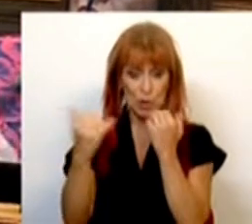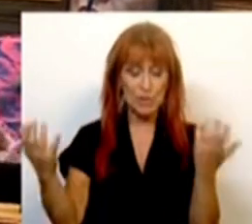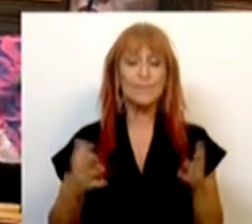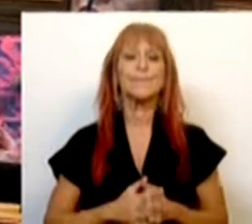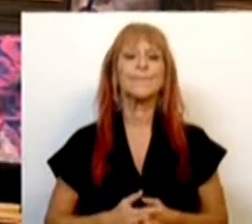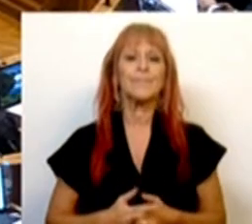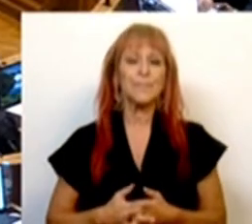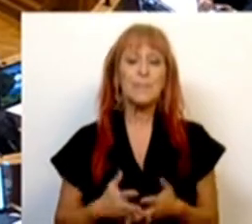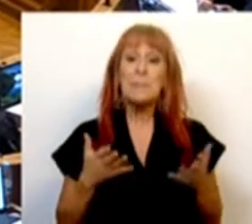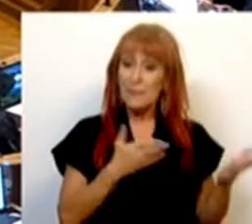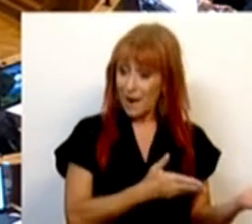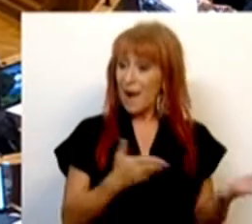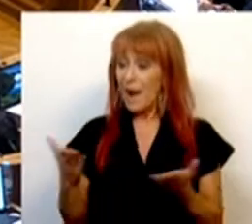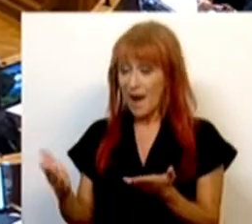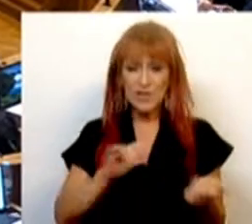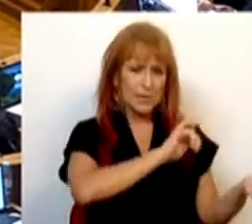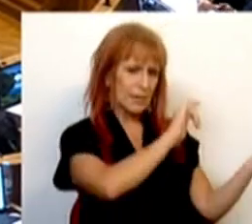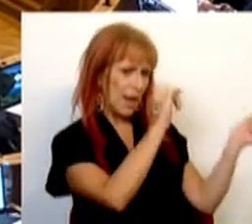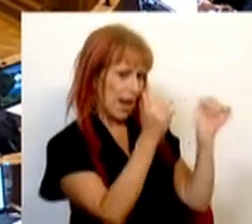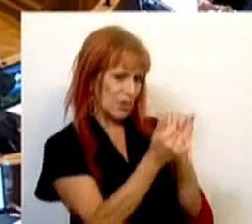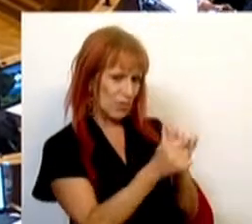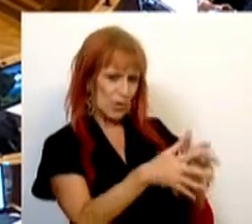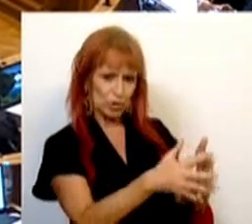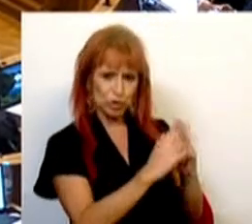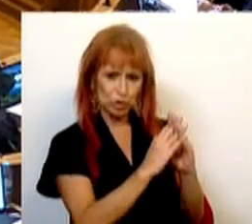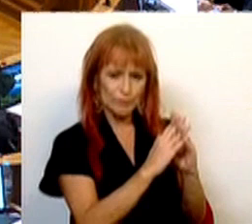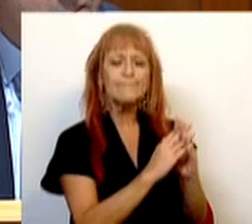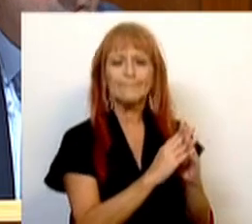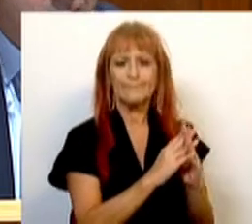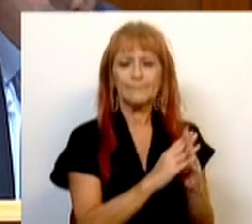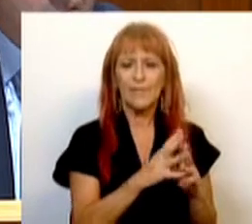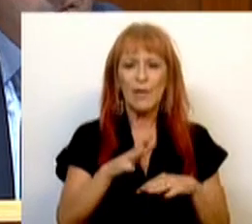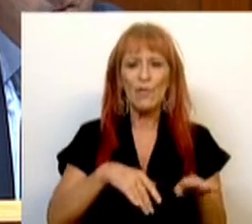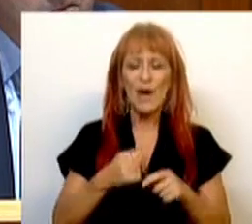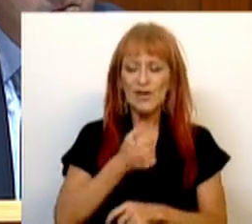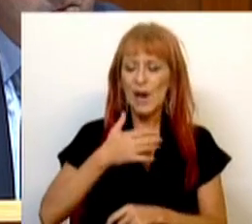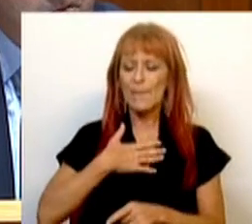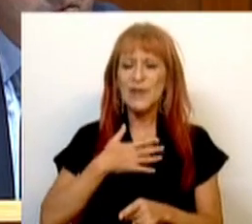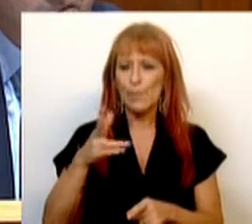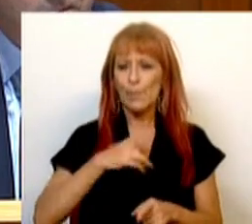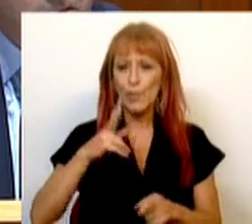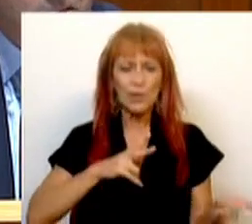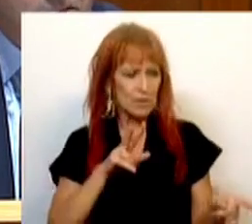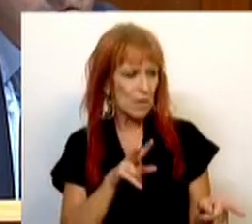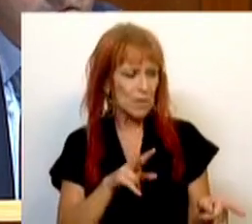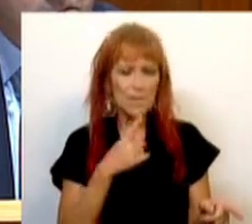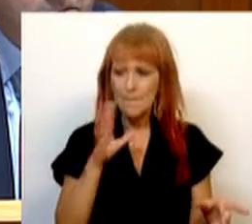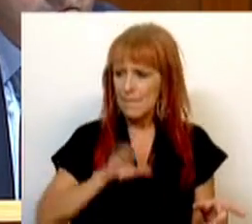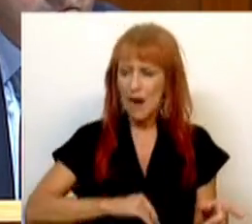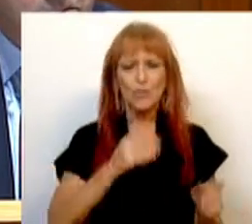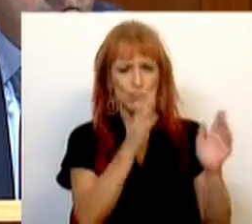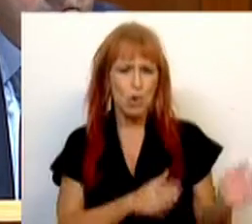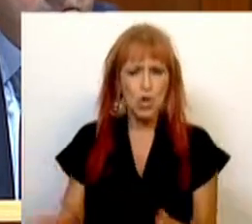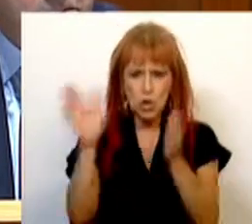Ora, é esta transformação estrutural que faz com que as empresas portuguesas hoje sejam mais